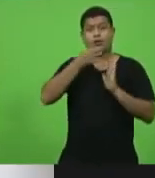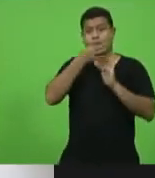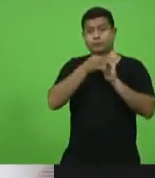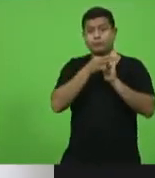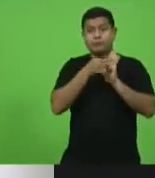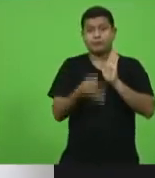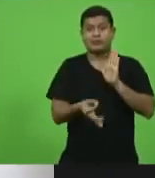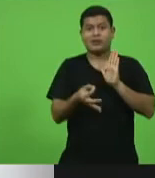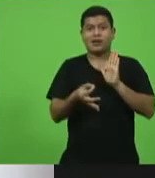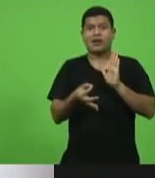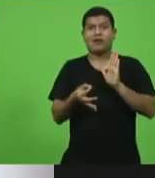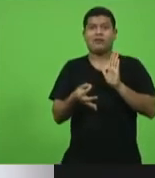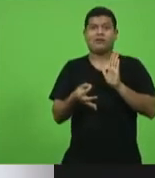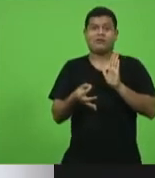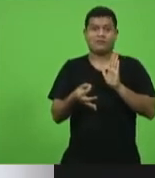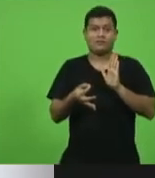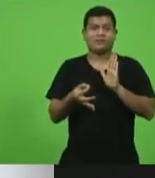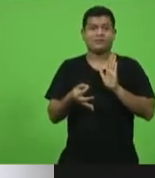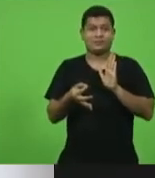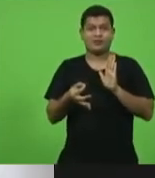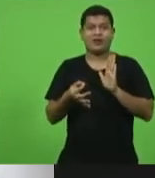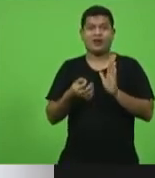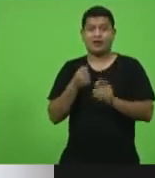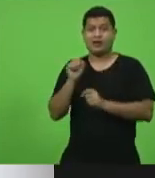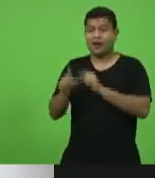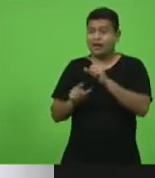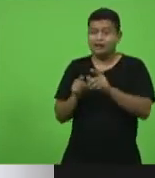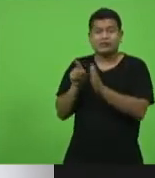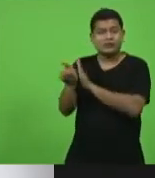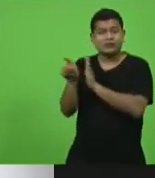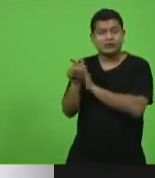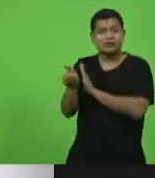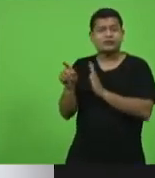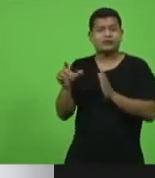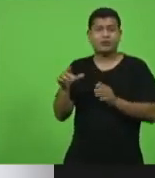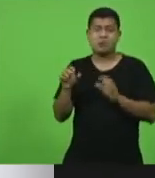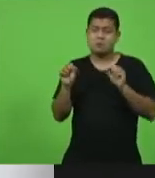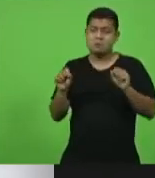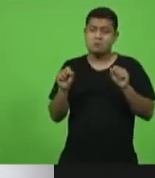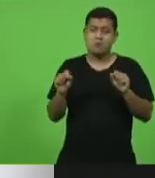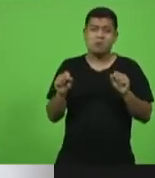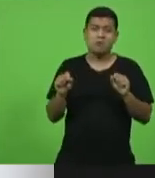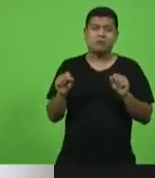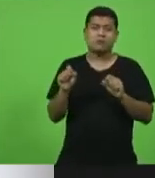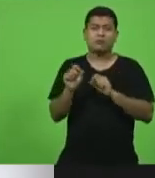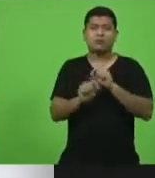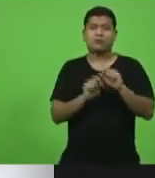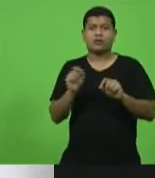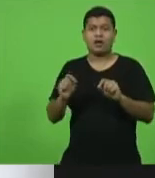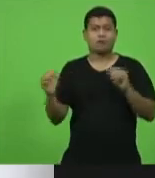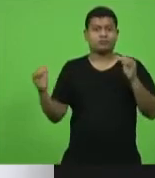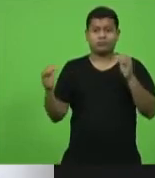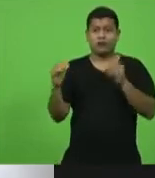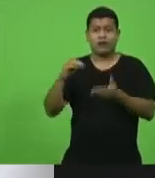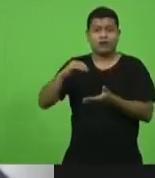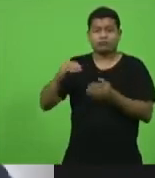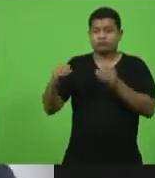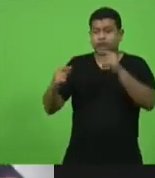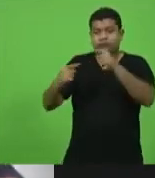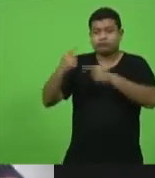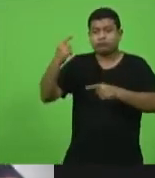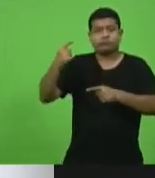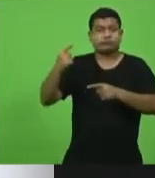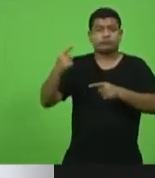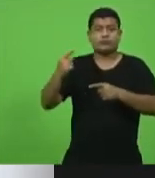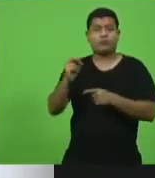e de questionamento. Assim, posso não compactuar ou